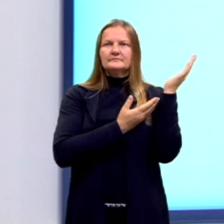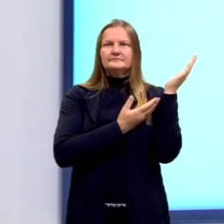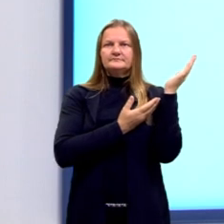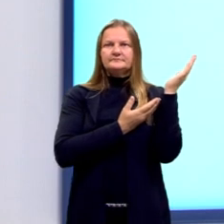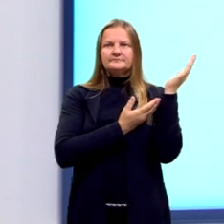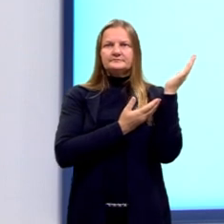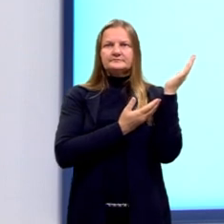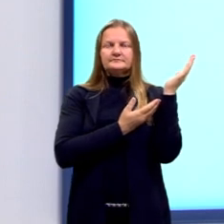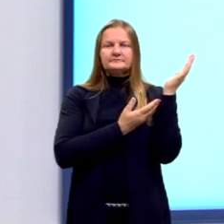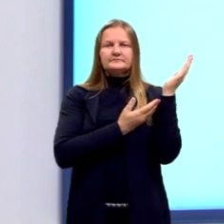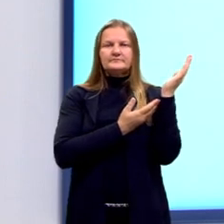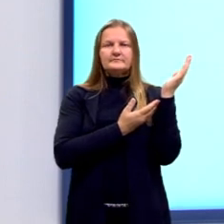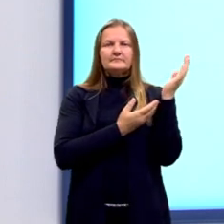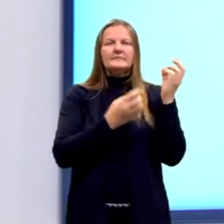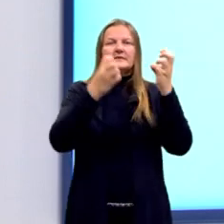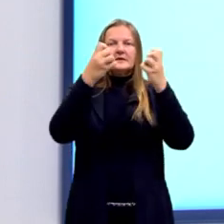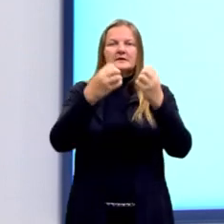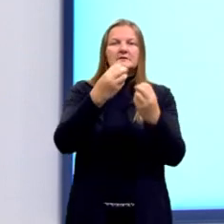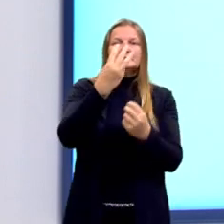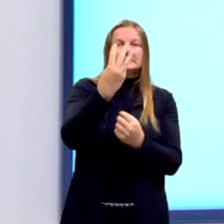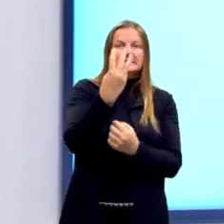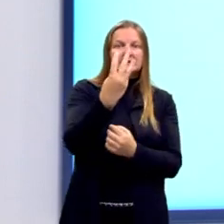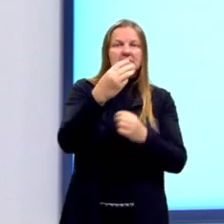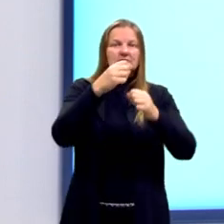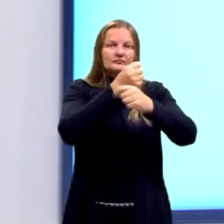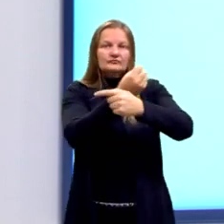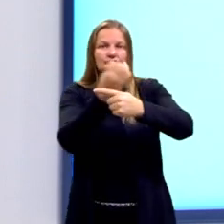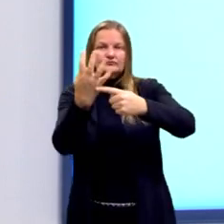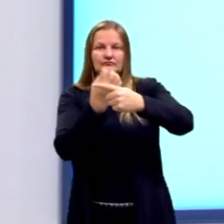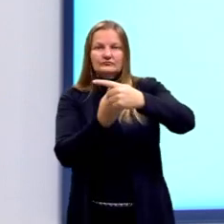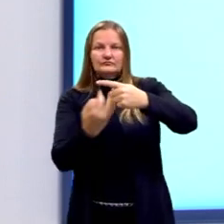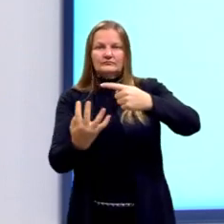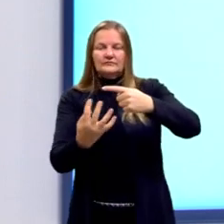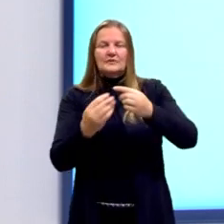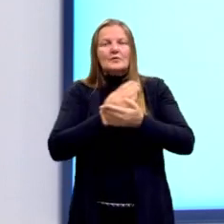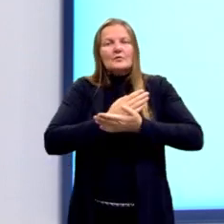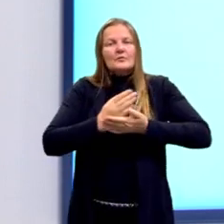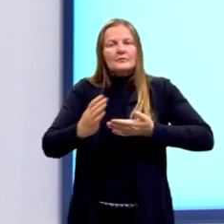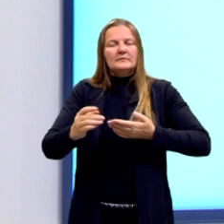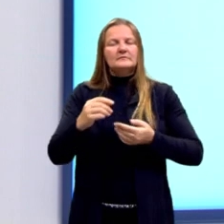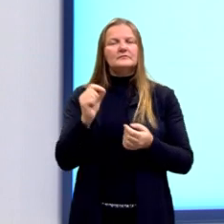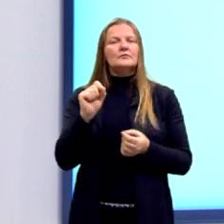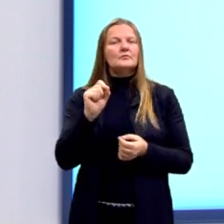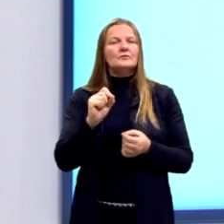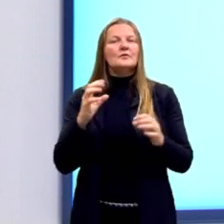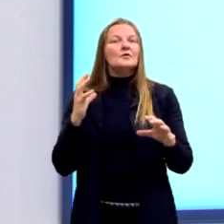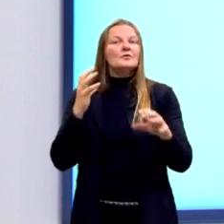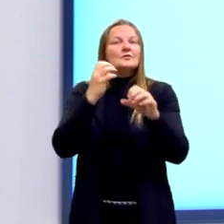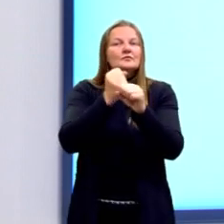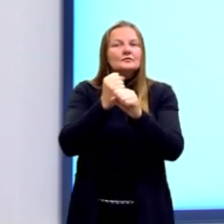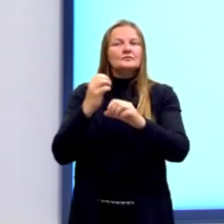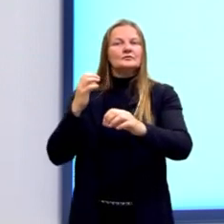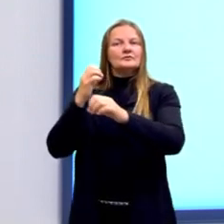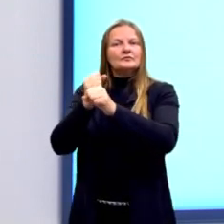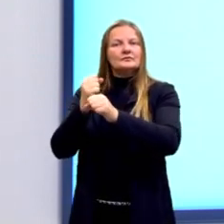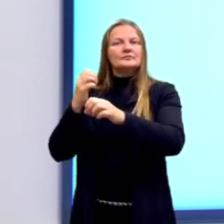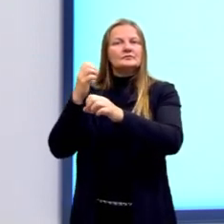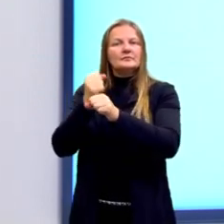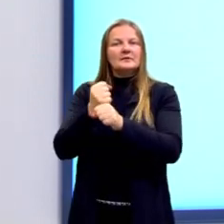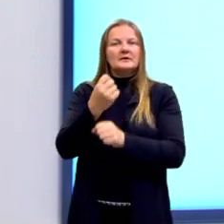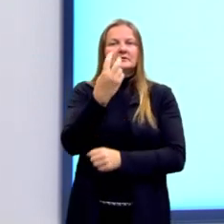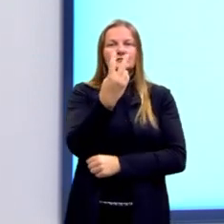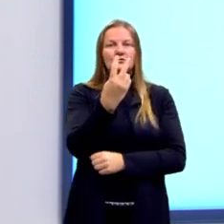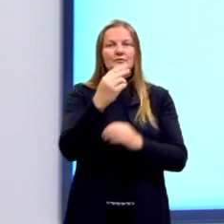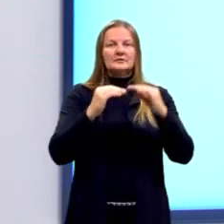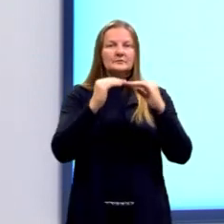Aqui, eu puxei as nossas três relações e, para dar início, nós vamos somar as nossas duas